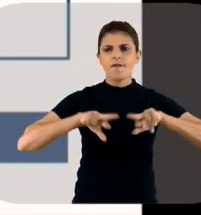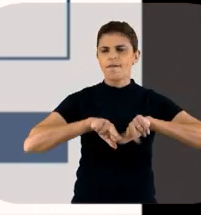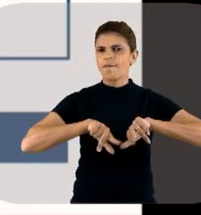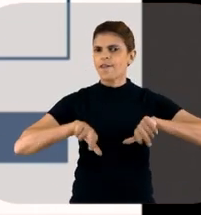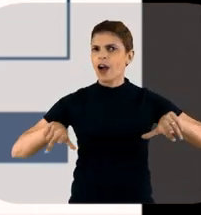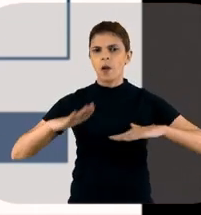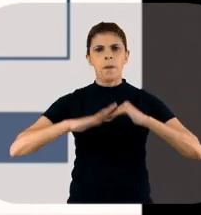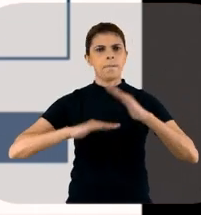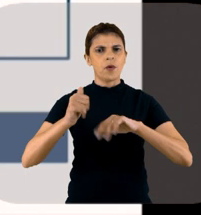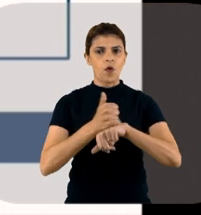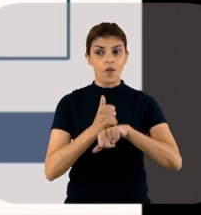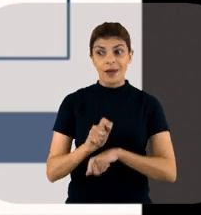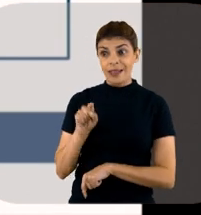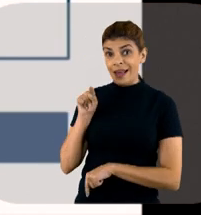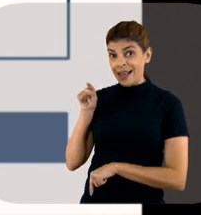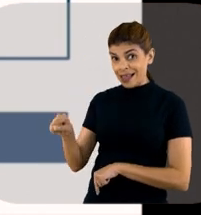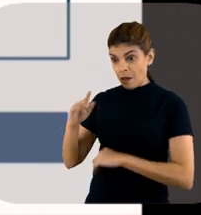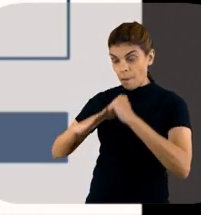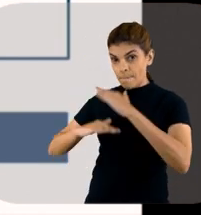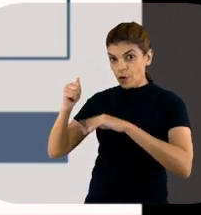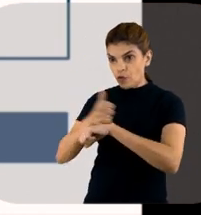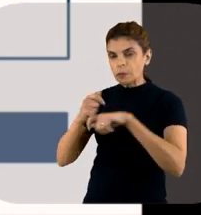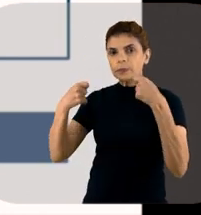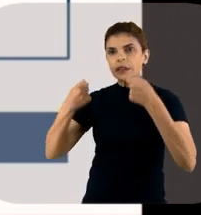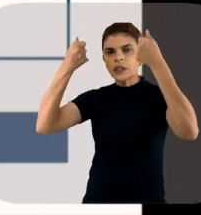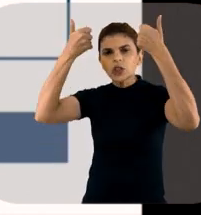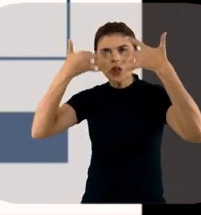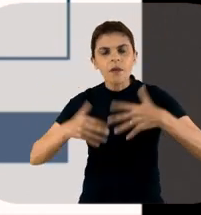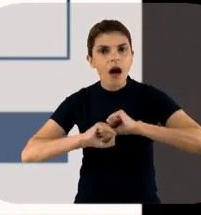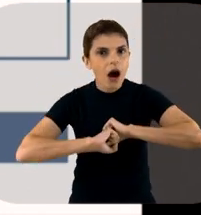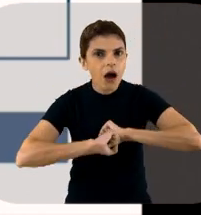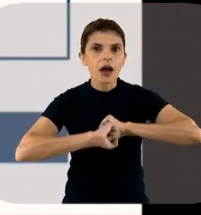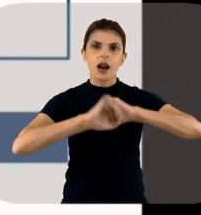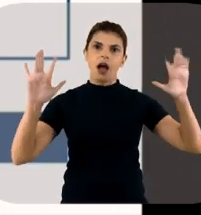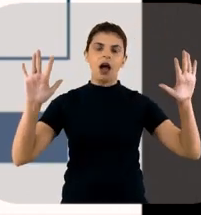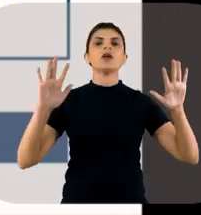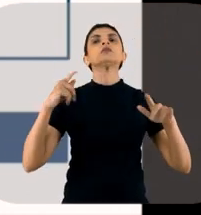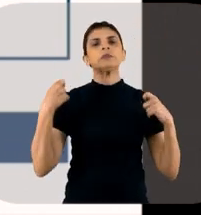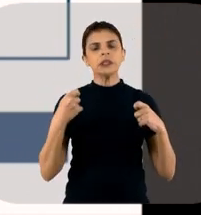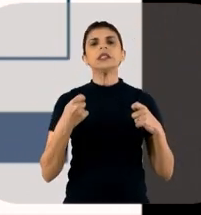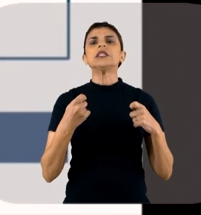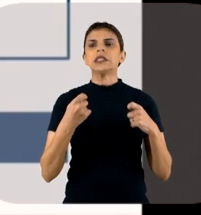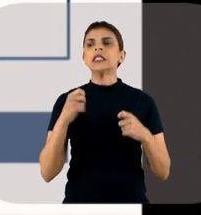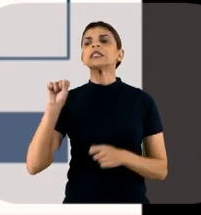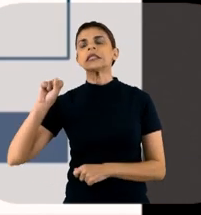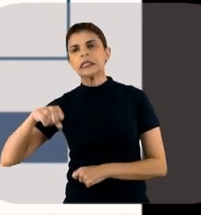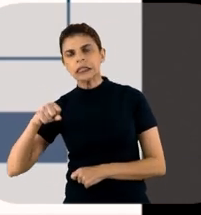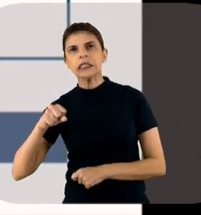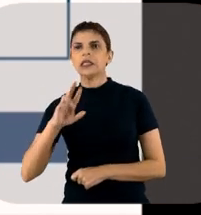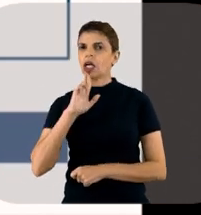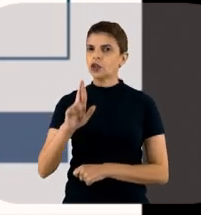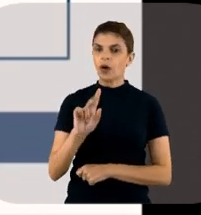de profissionais. E ele tem que ser claro, muitas vezes binário, sim, não,